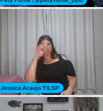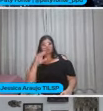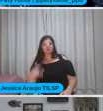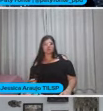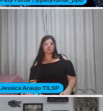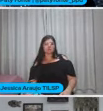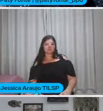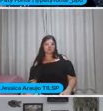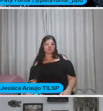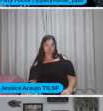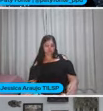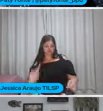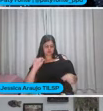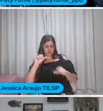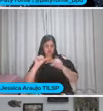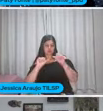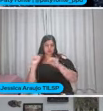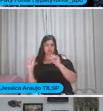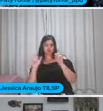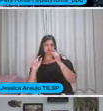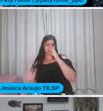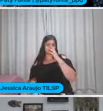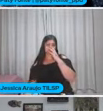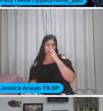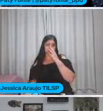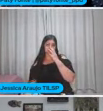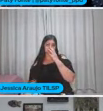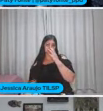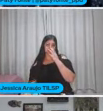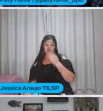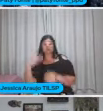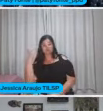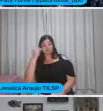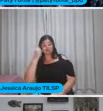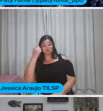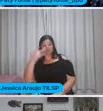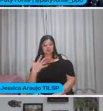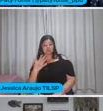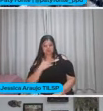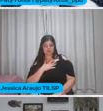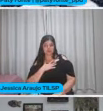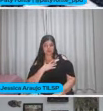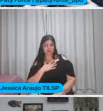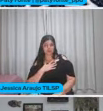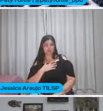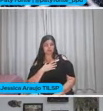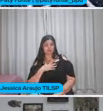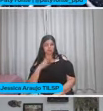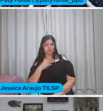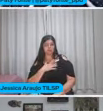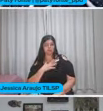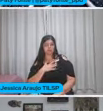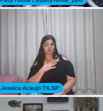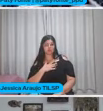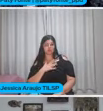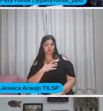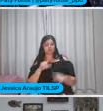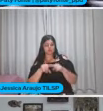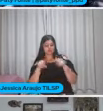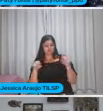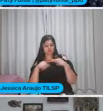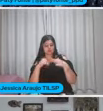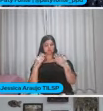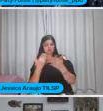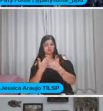mais a frente Para a gente falar mais sobre isso Passa aí Vou contar um relato Antes de você passar Que aconteceu comigo Eu em sala de aula